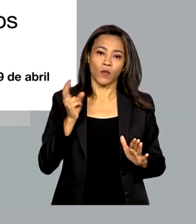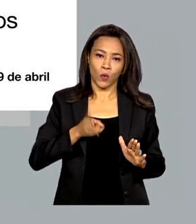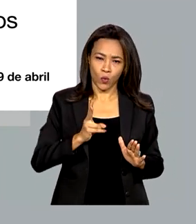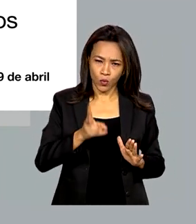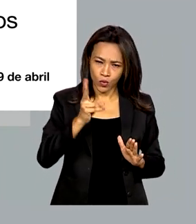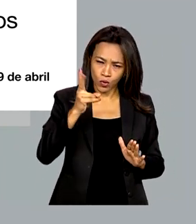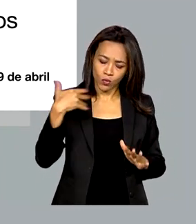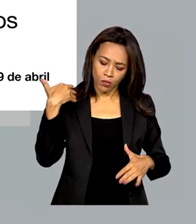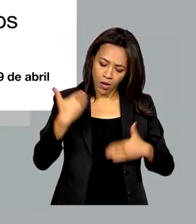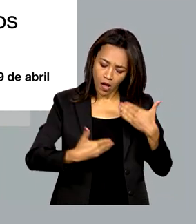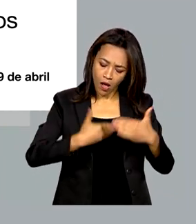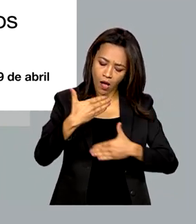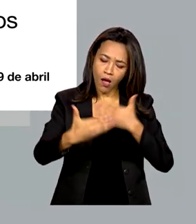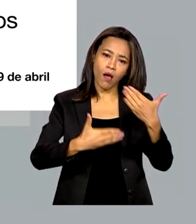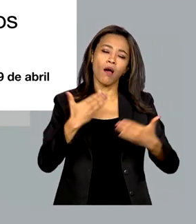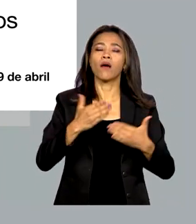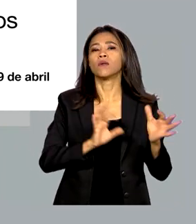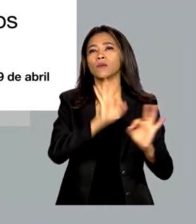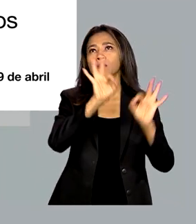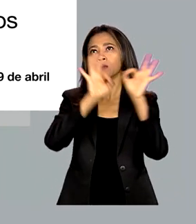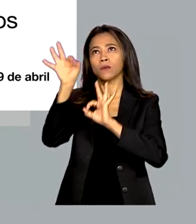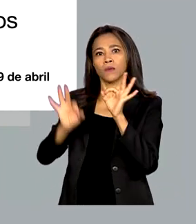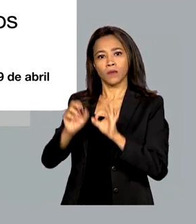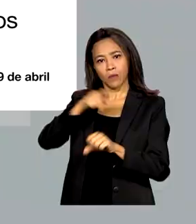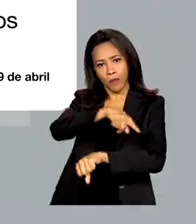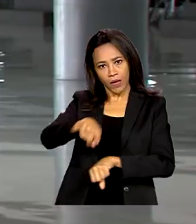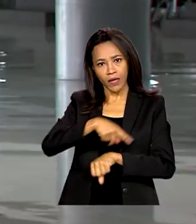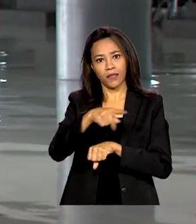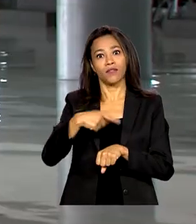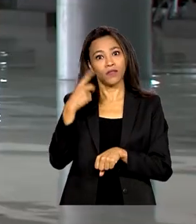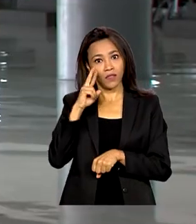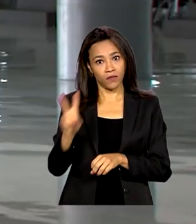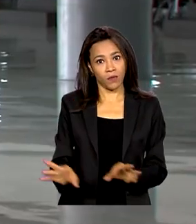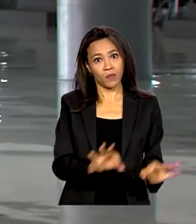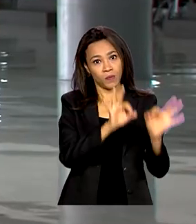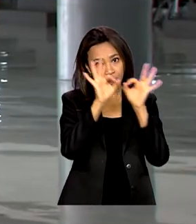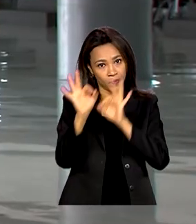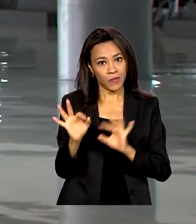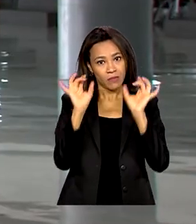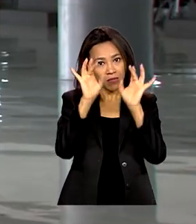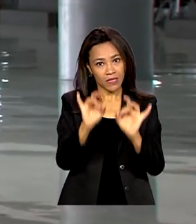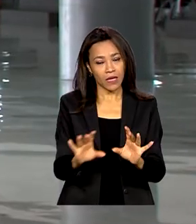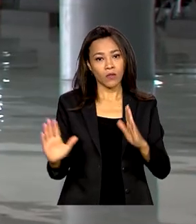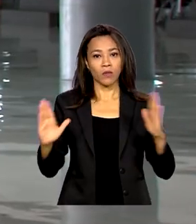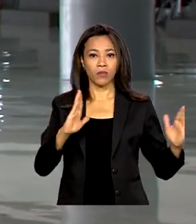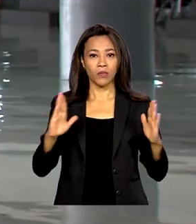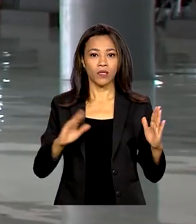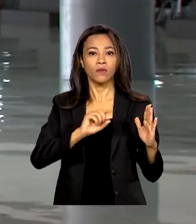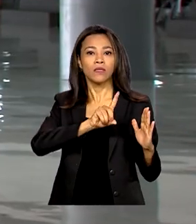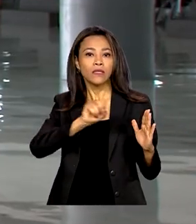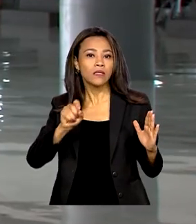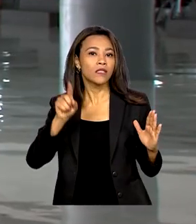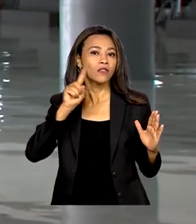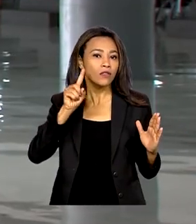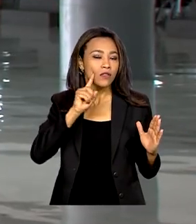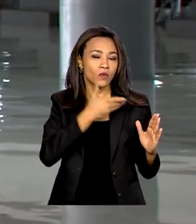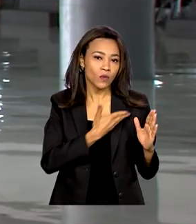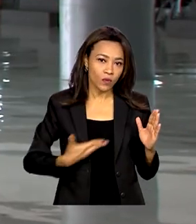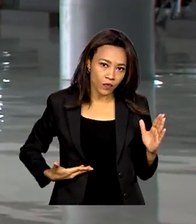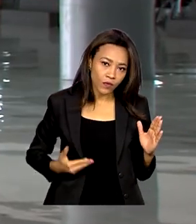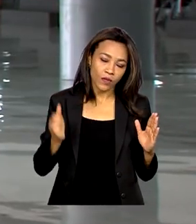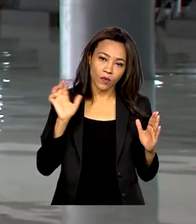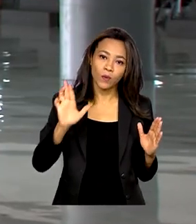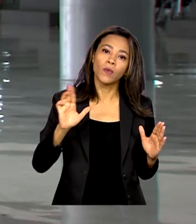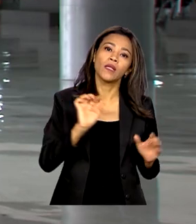reconstrução do país. A partir de hoje, você acompanha uma série especial sobre os 100 primeiros dias do governo Lula. Na